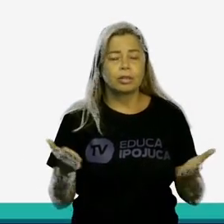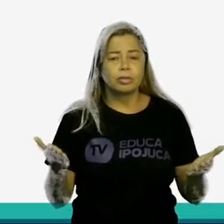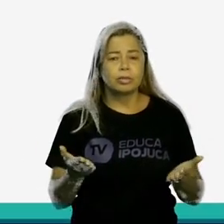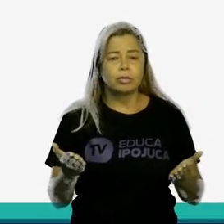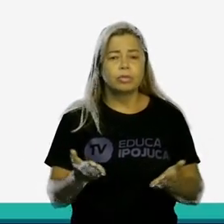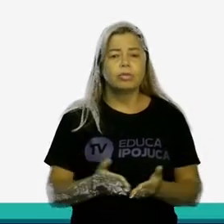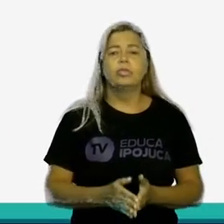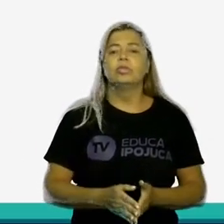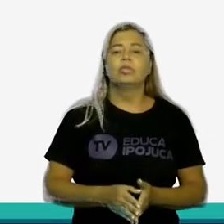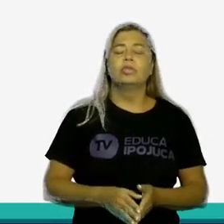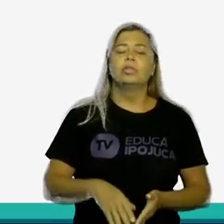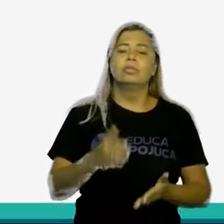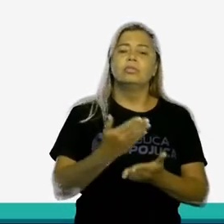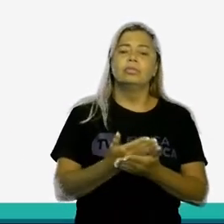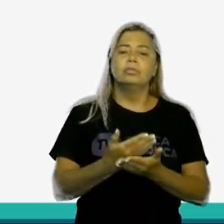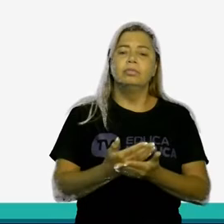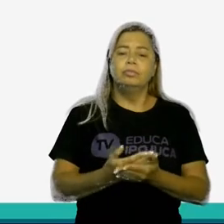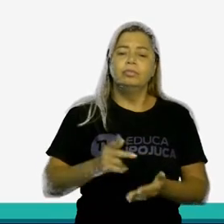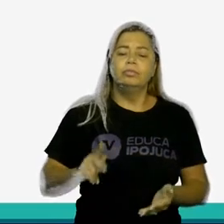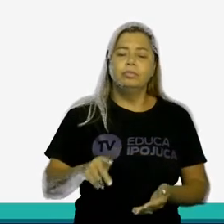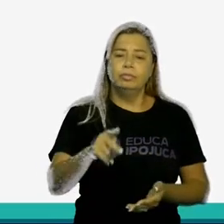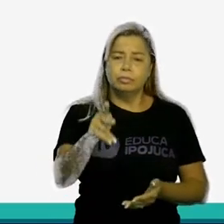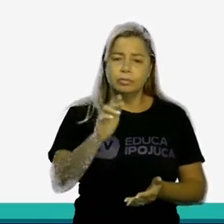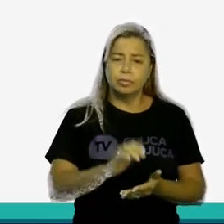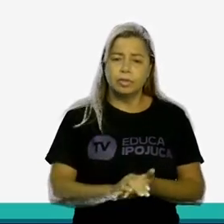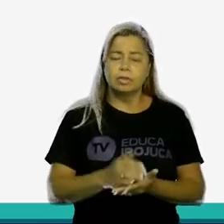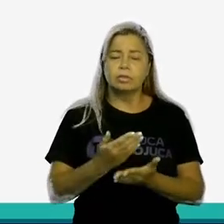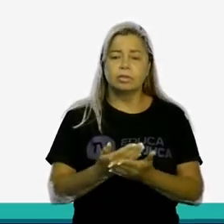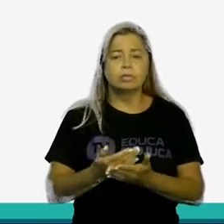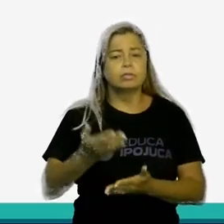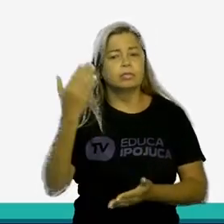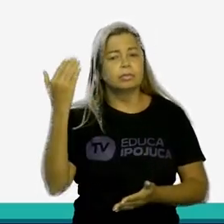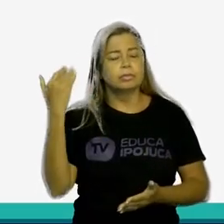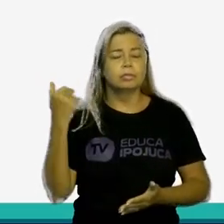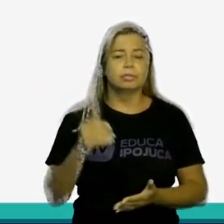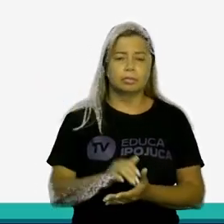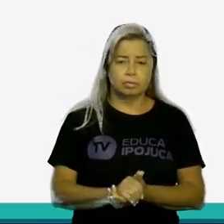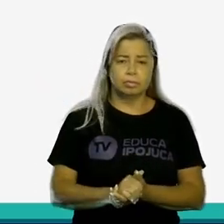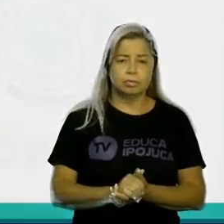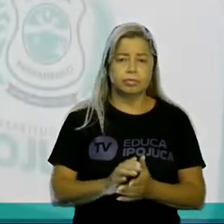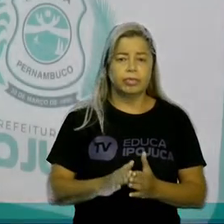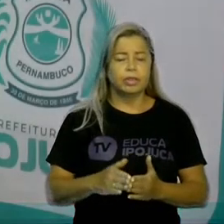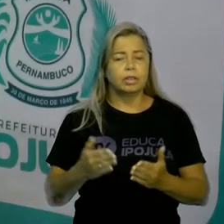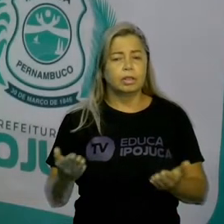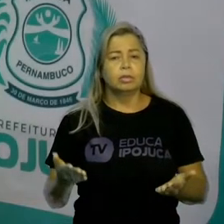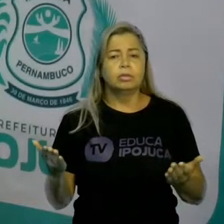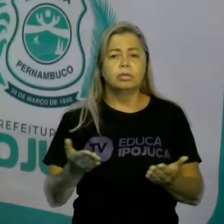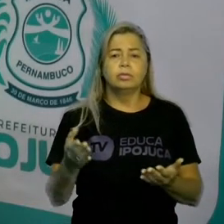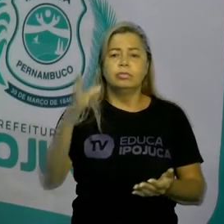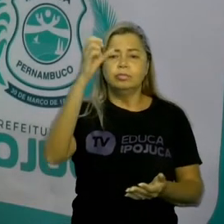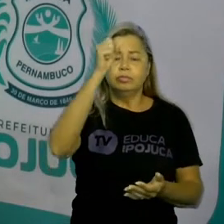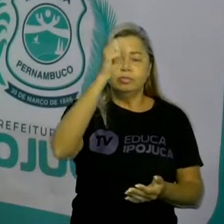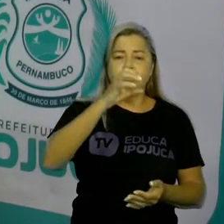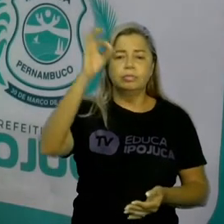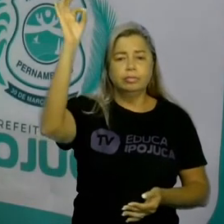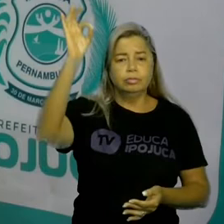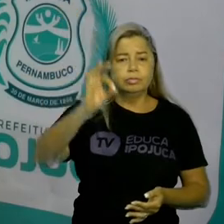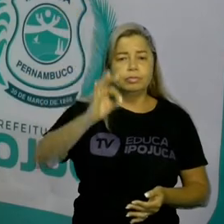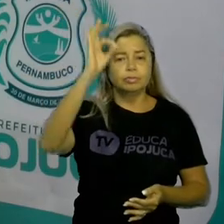continuação da aula anterior. Vamos falar, continuar falando sobre porcentagem.